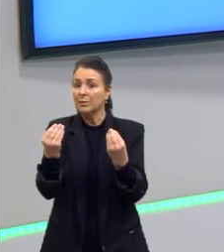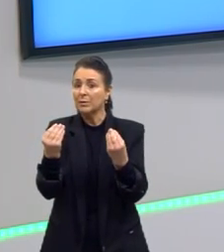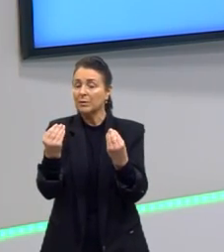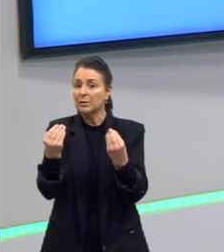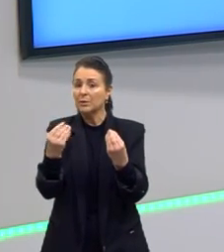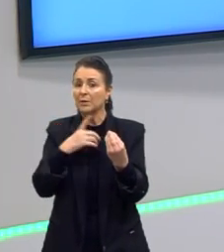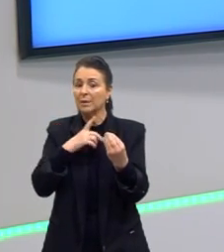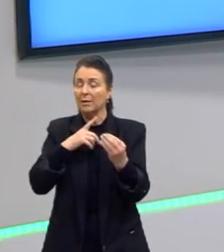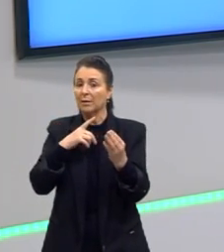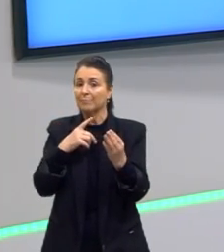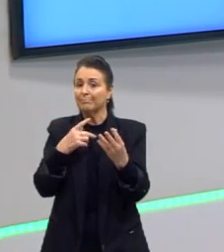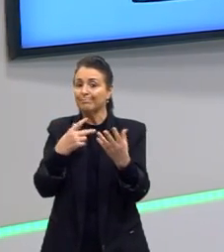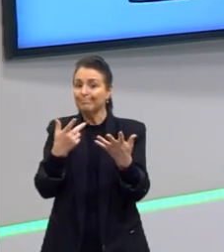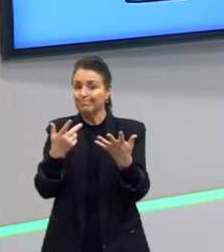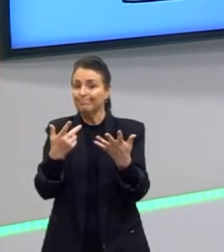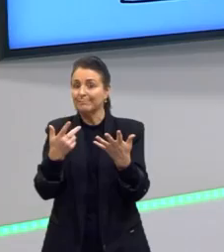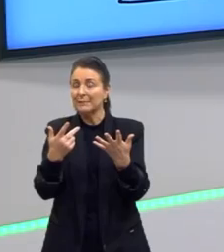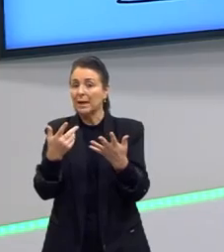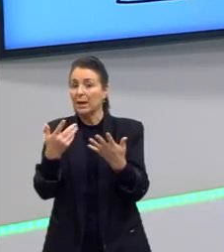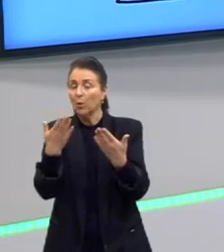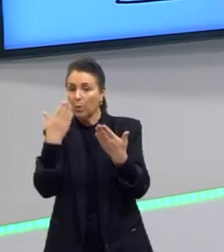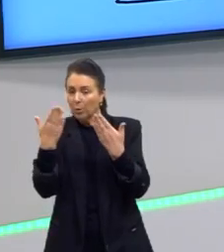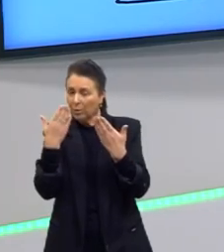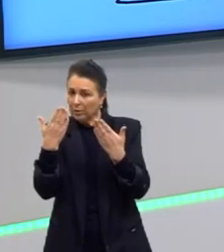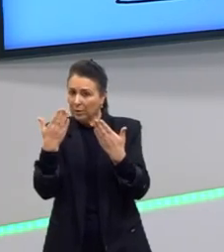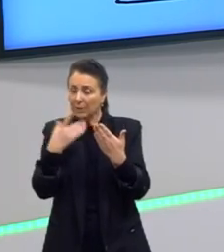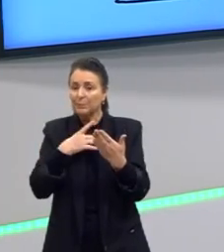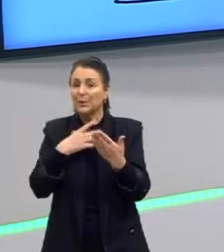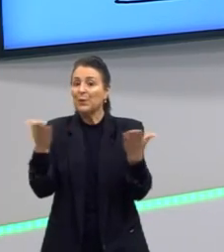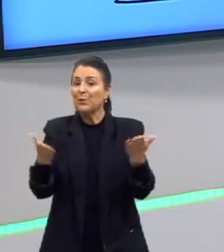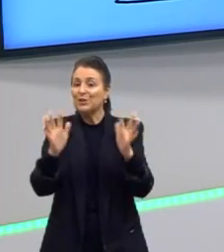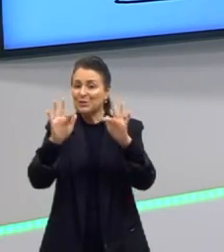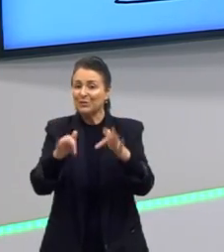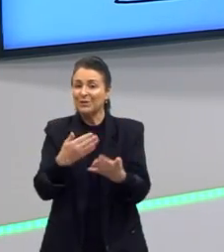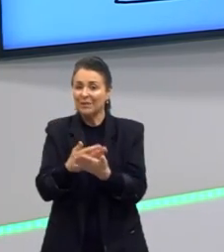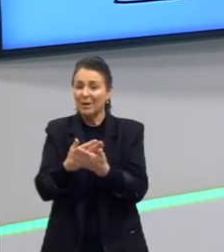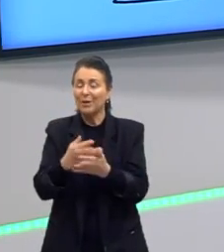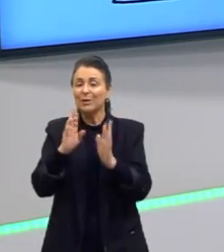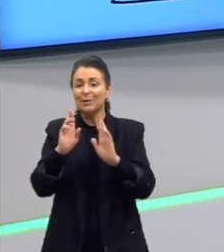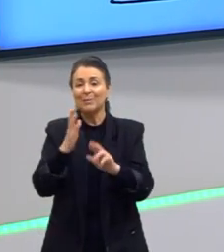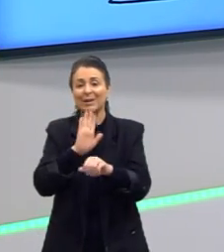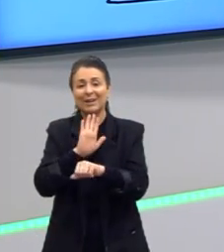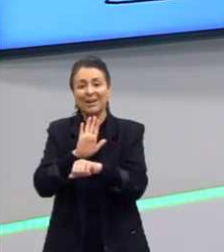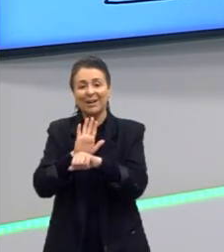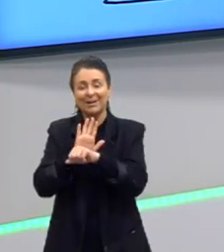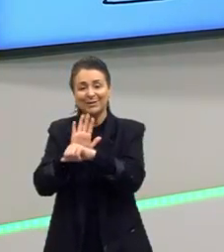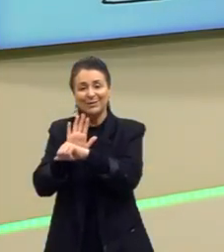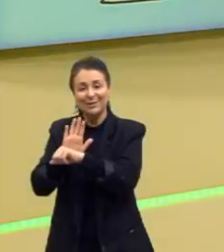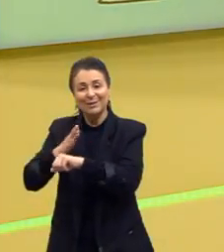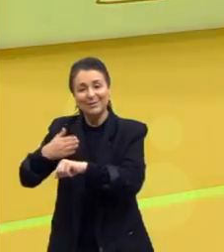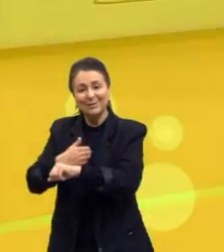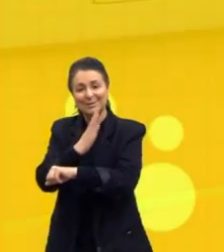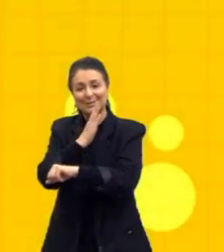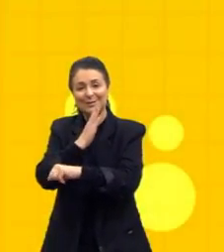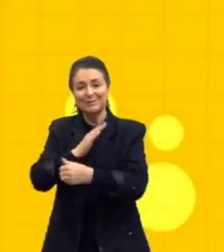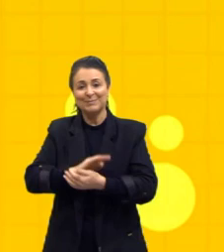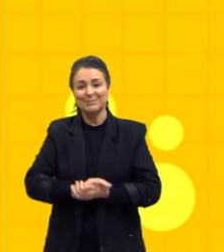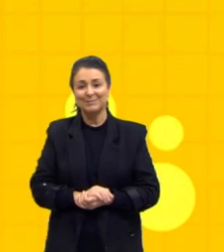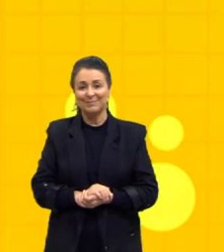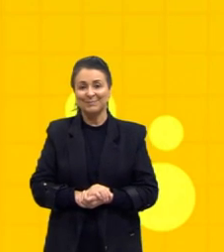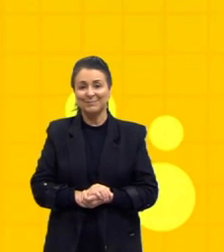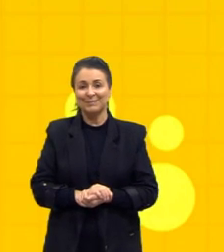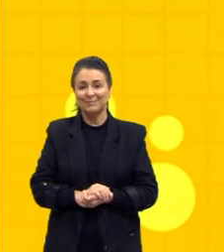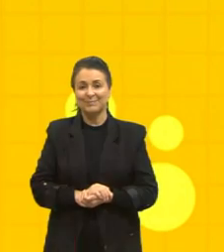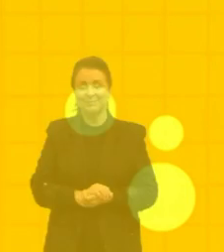questão. Por hoje era isso, eu espero que tenha auxiliado vocês, e partiu o passar. Música